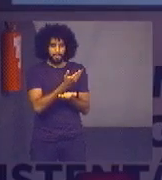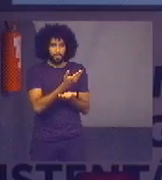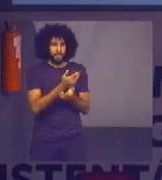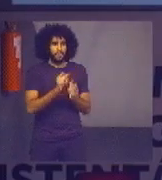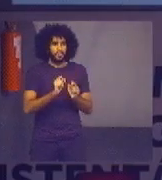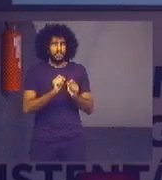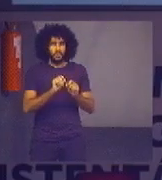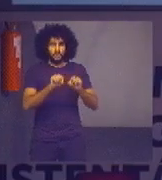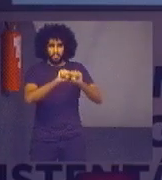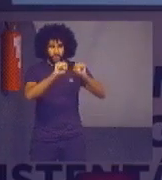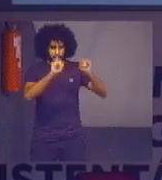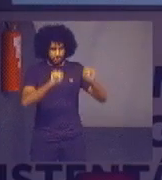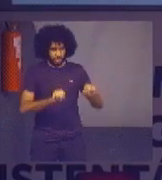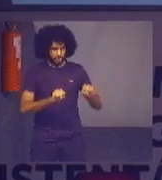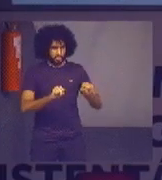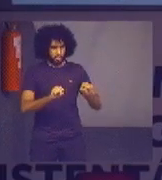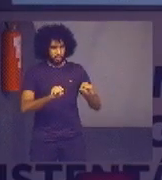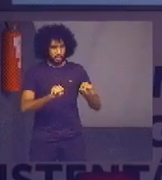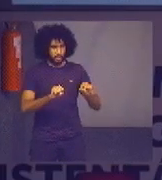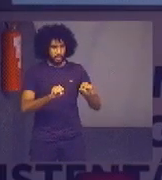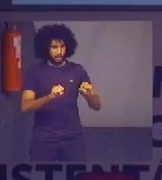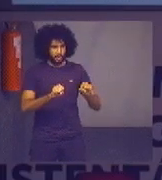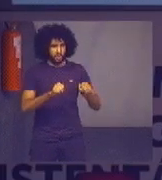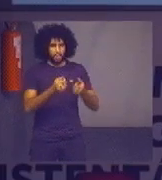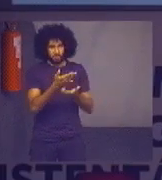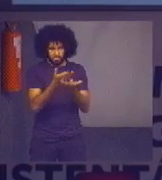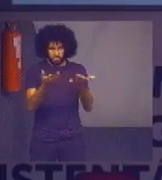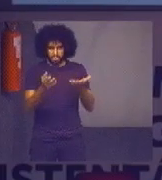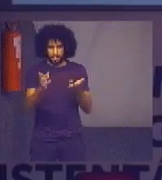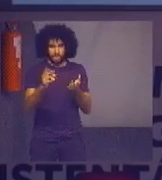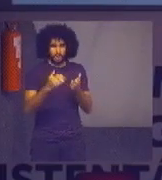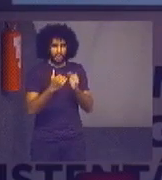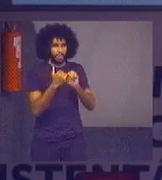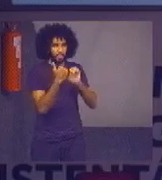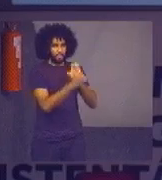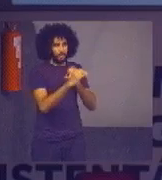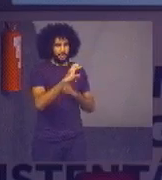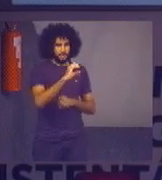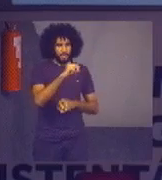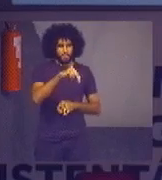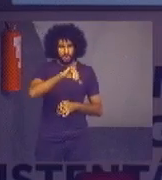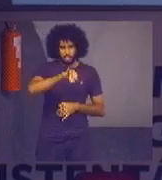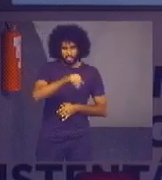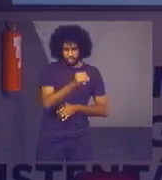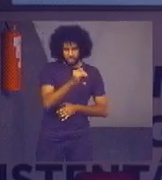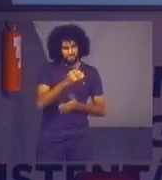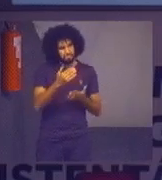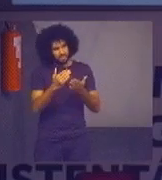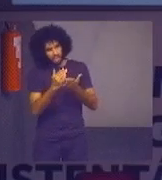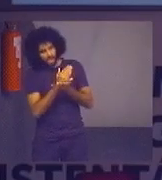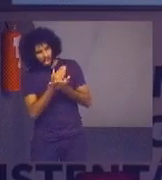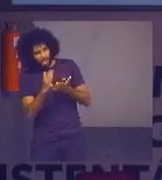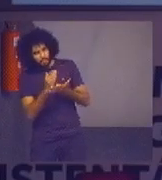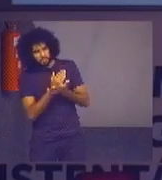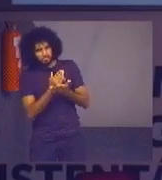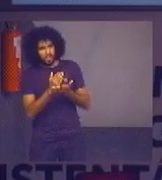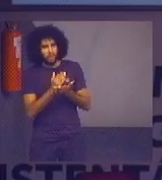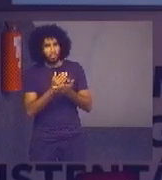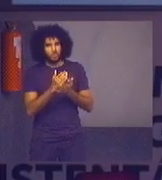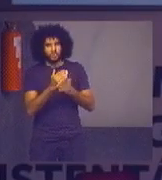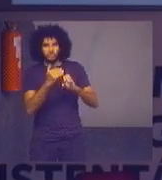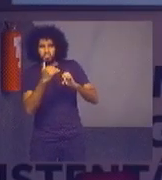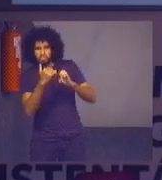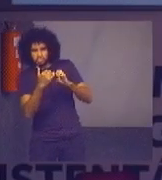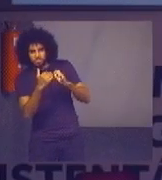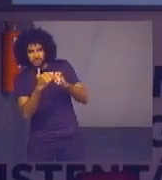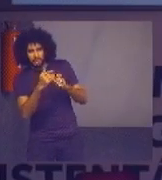sistema pelo meio do qual os senhores mandam para o CNJ alguns com superioridade mensal, outros com superioridade anual,